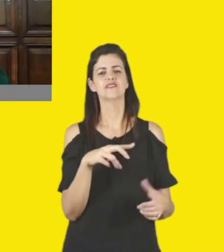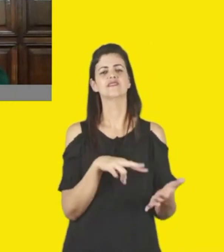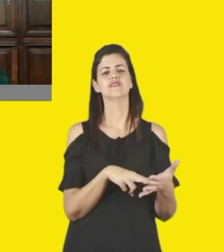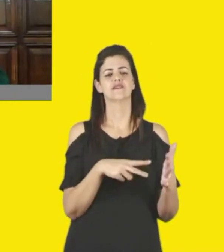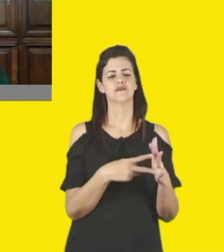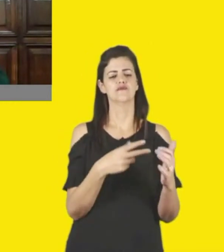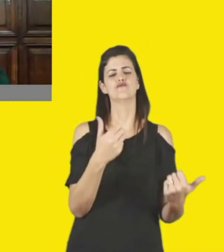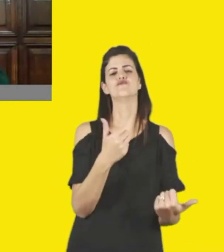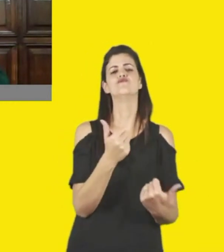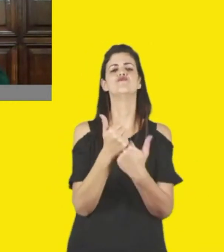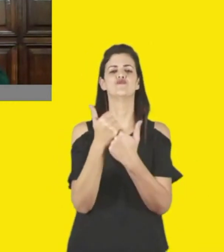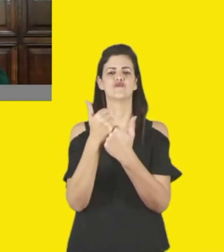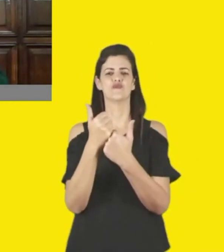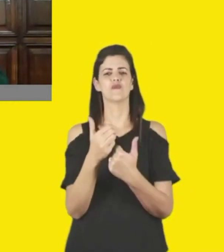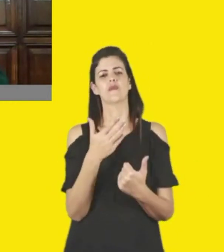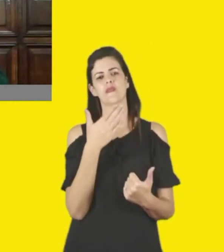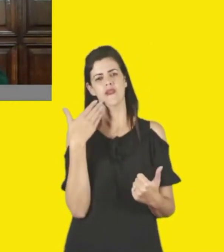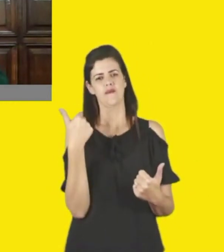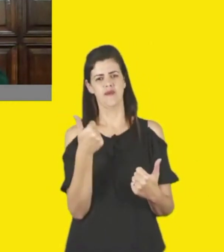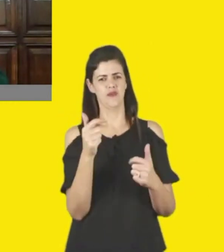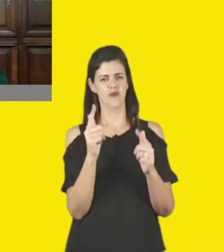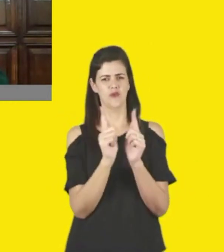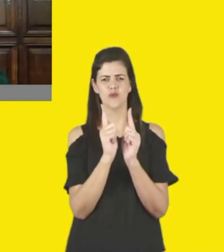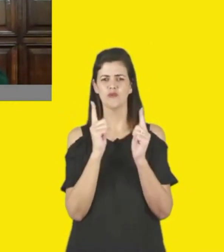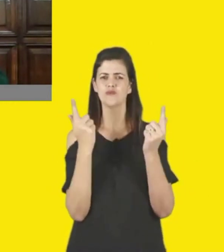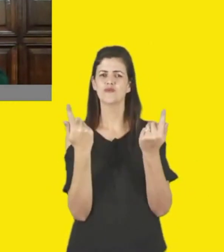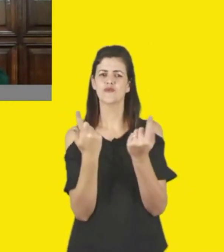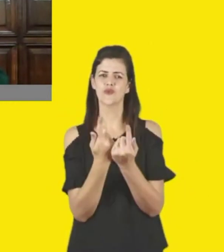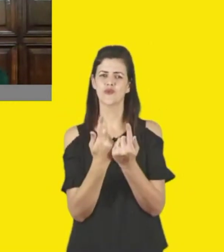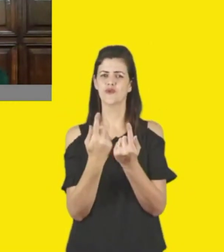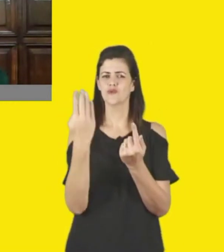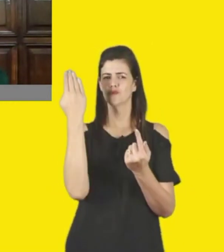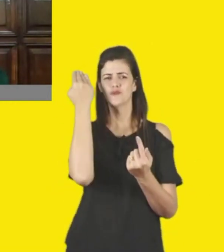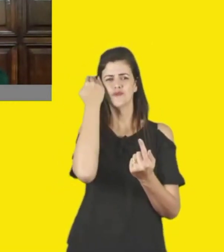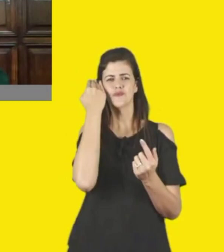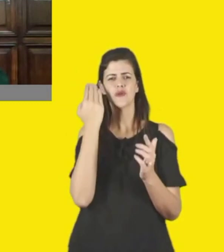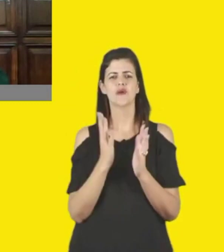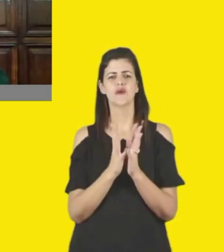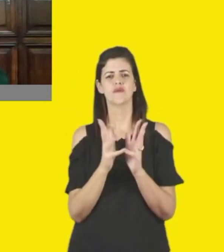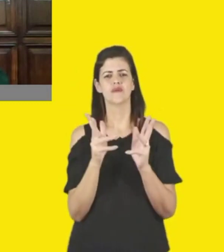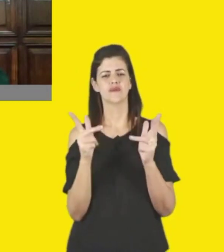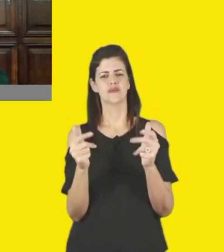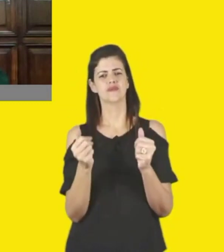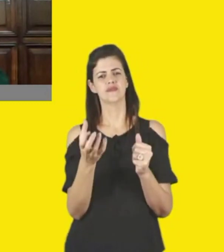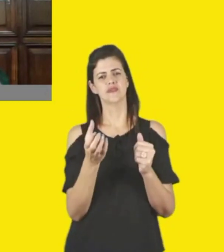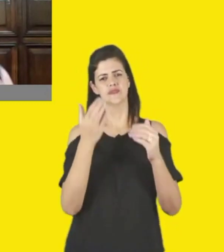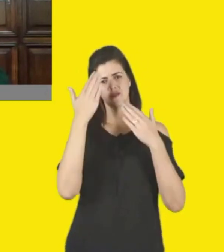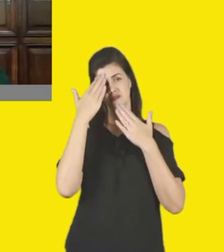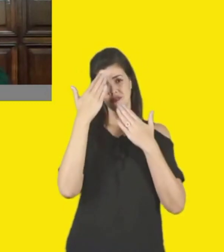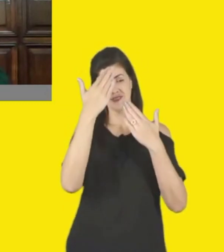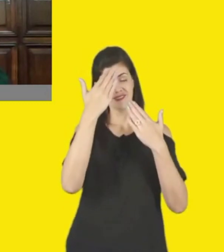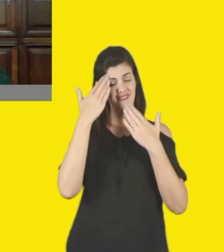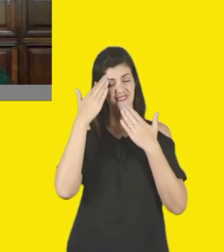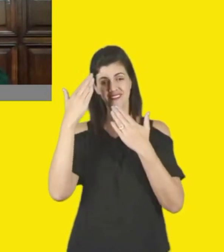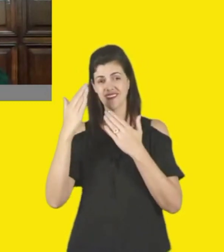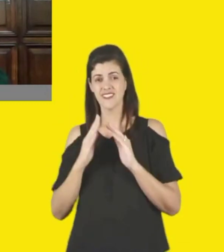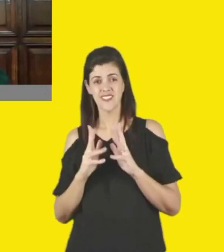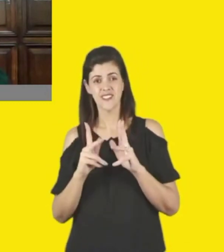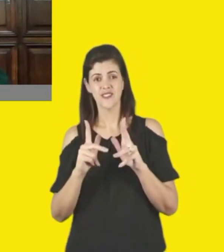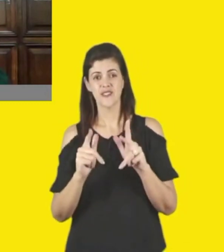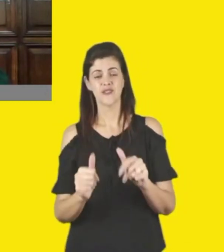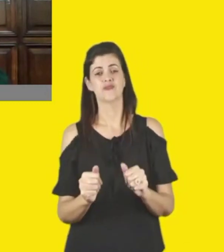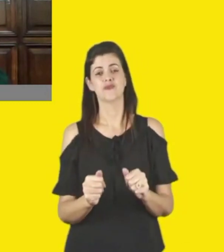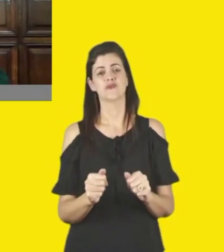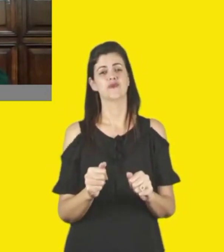que tem uma curadoria incrível de uma equipe maravilhosa que é do Sesc, e aqui já agradecer todos os parceiros, né, em nome do Danilo, a